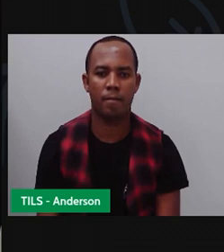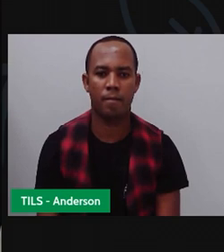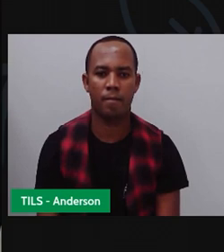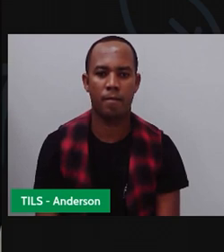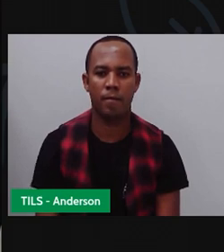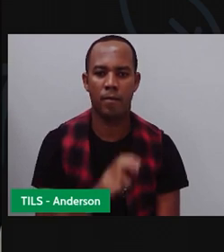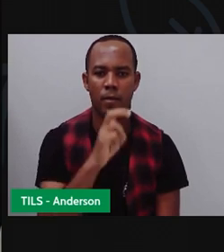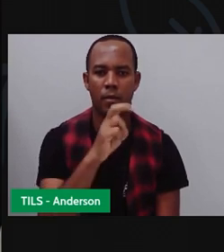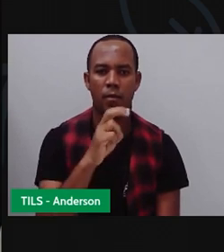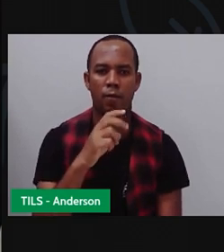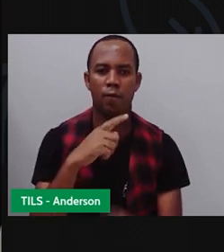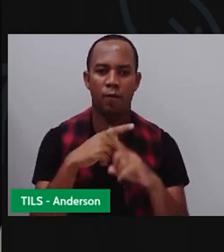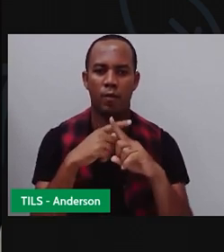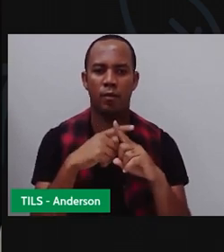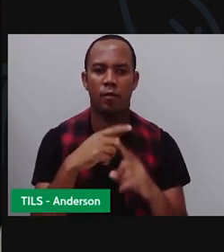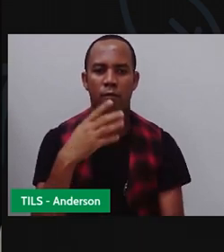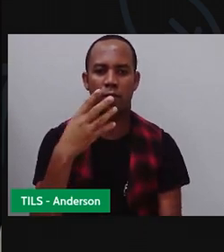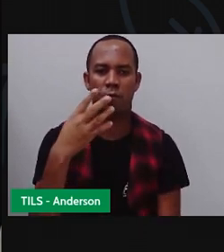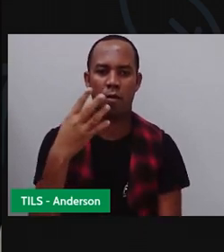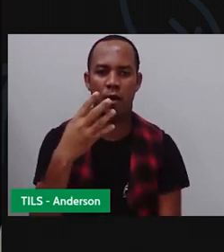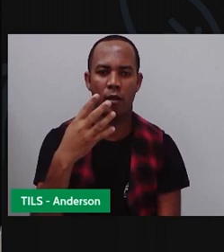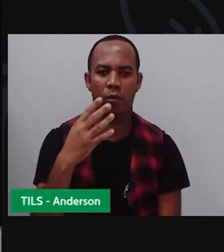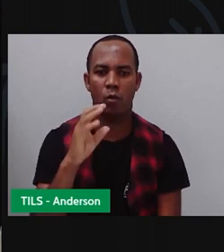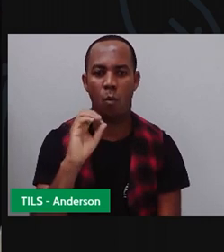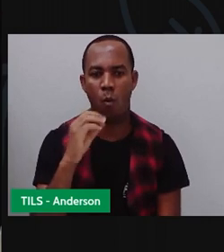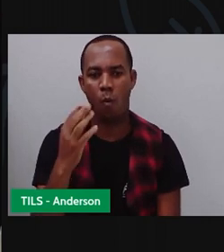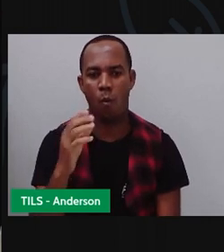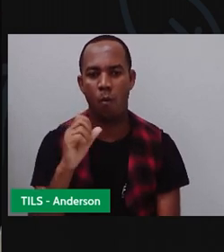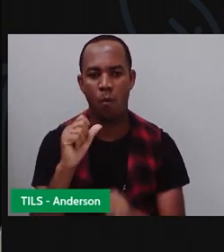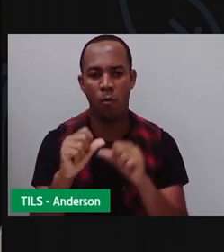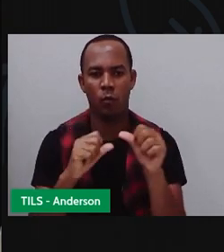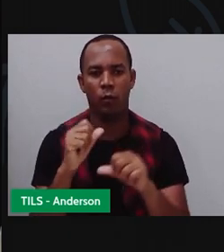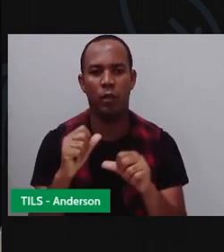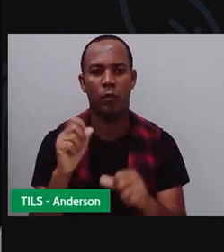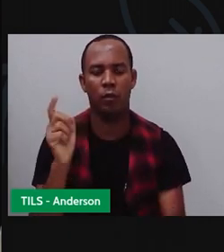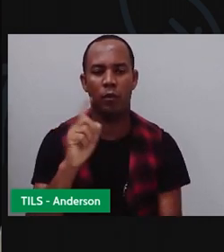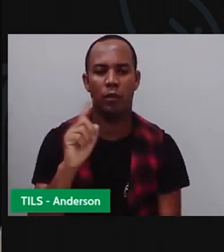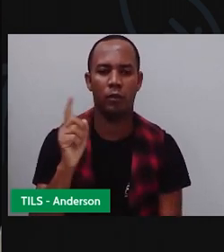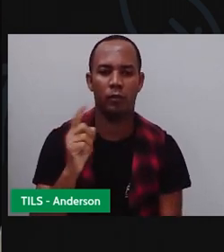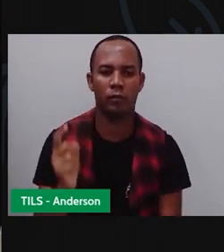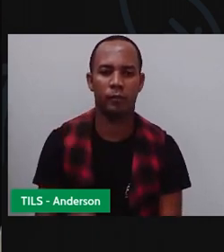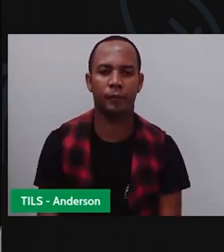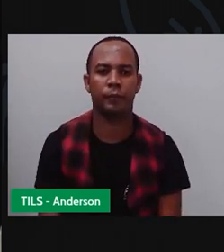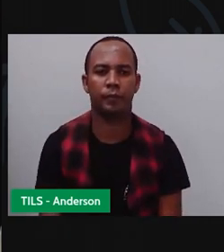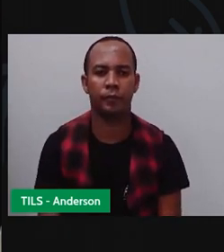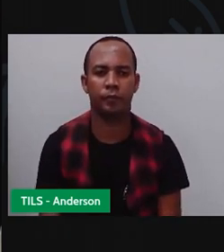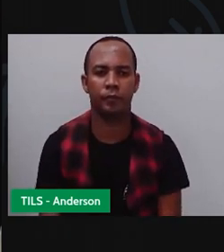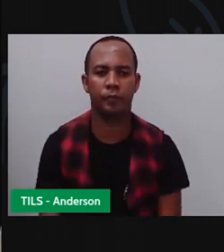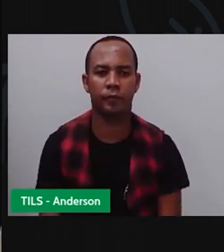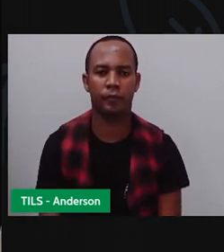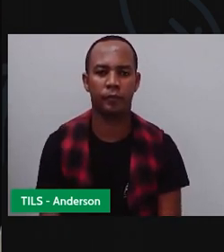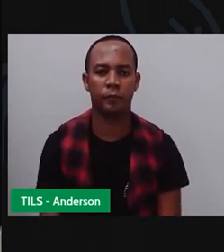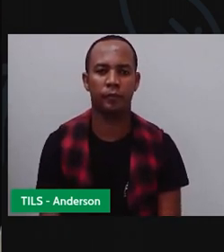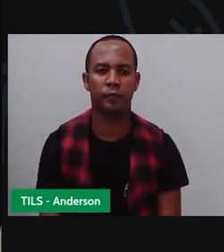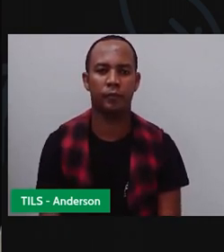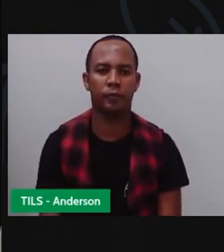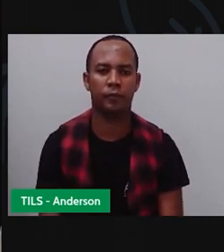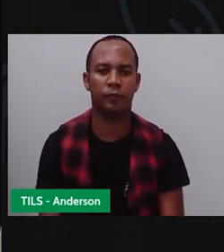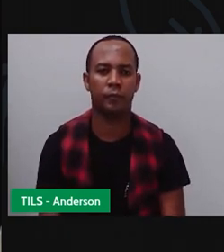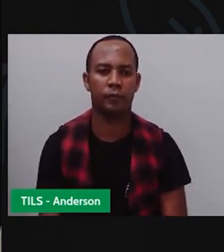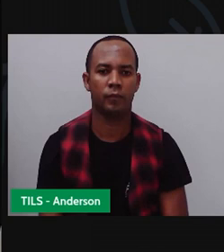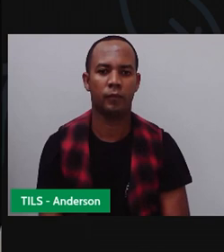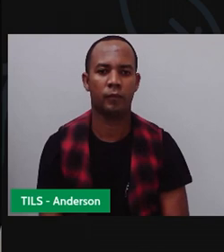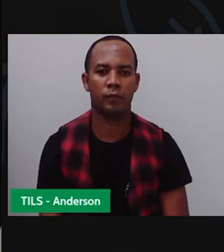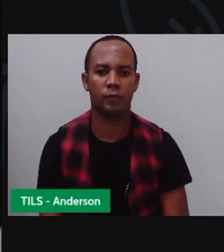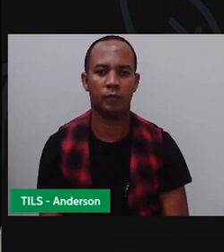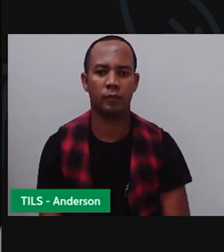Muda alguma coisa? Não muda. Continua o mesmo resultado. Tá? Que é o quê, ó? Quatro vezes cinco